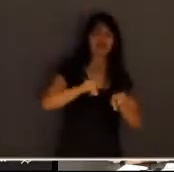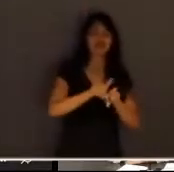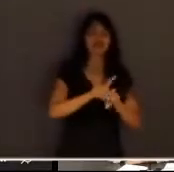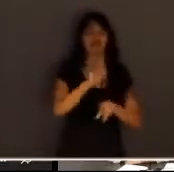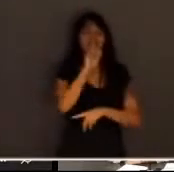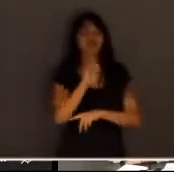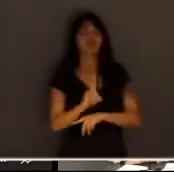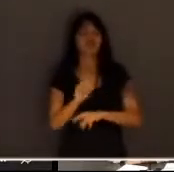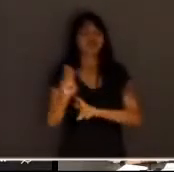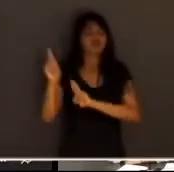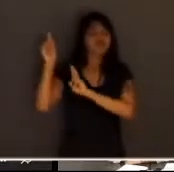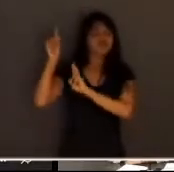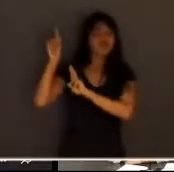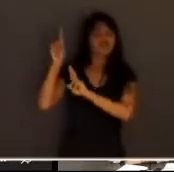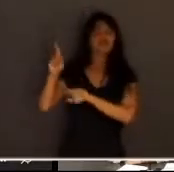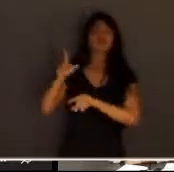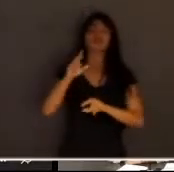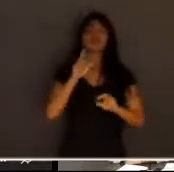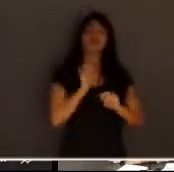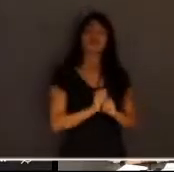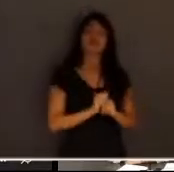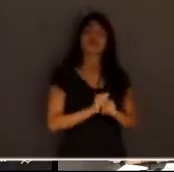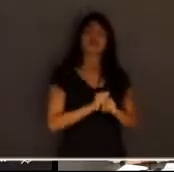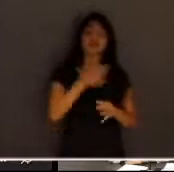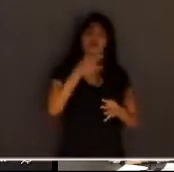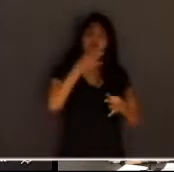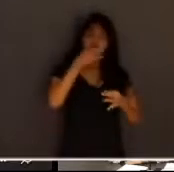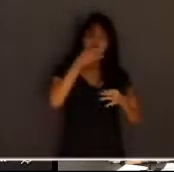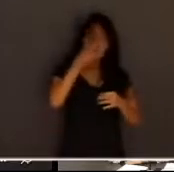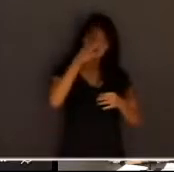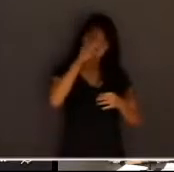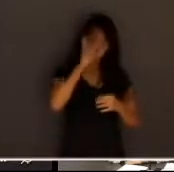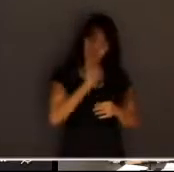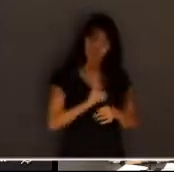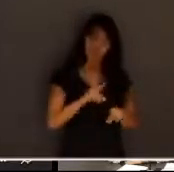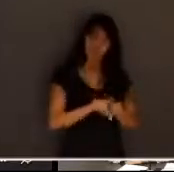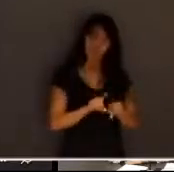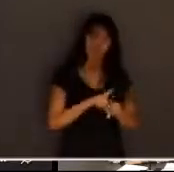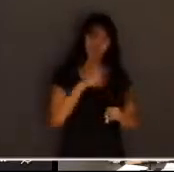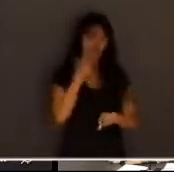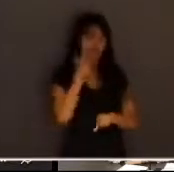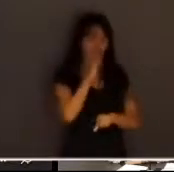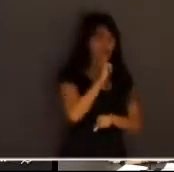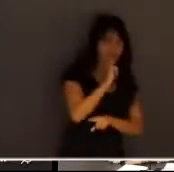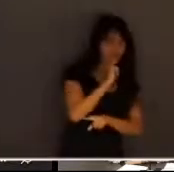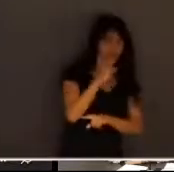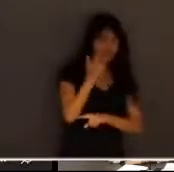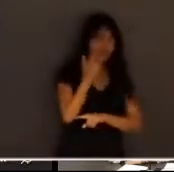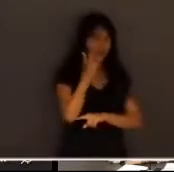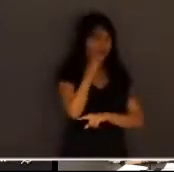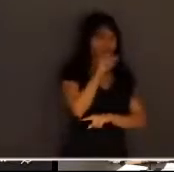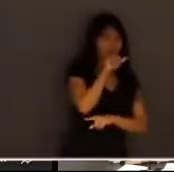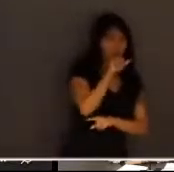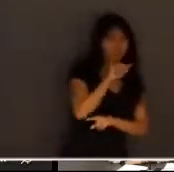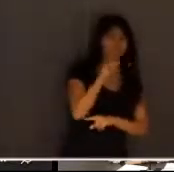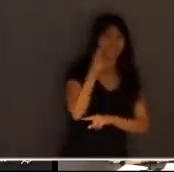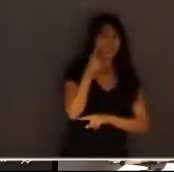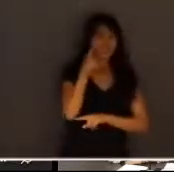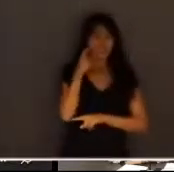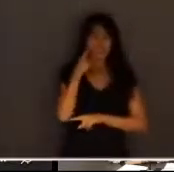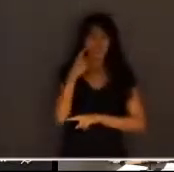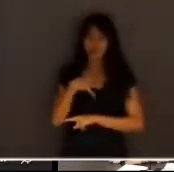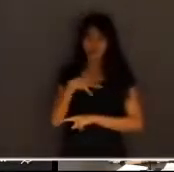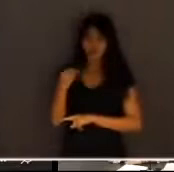é o direito a esperança daquele pai daquela mãe que veio o filho saindo num sábado à noite com